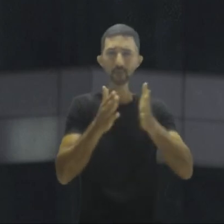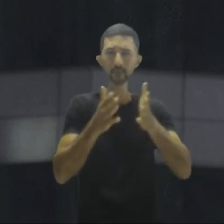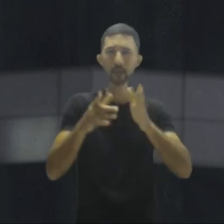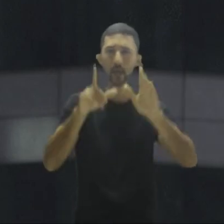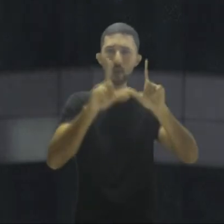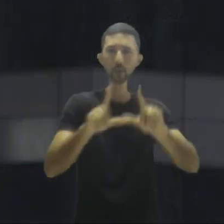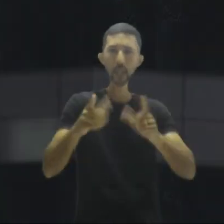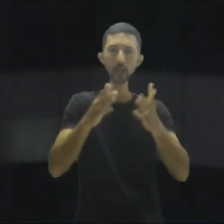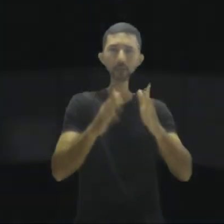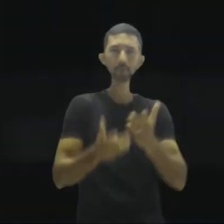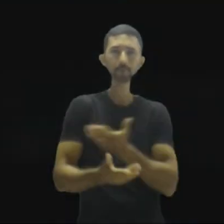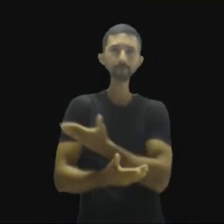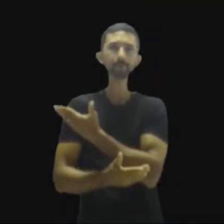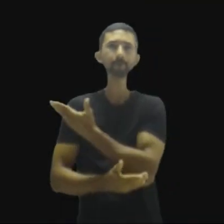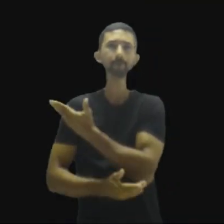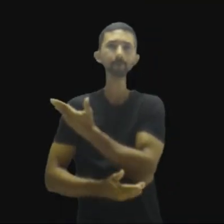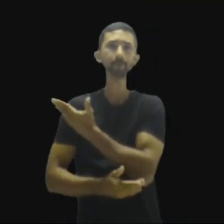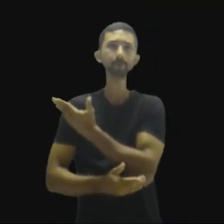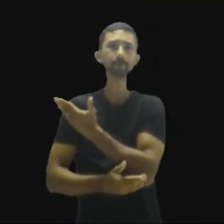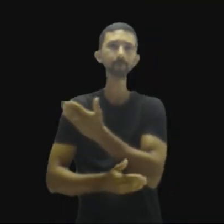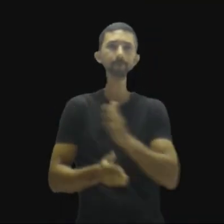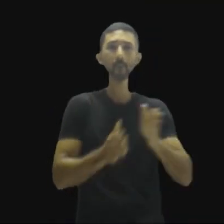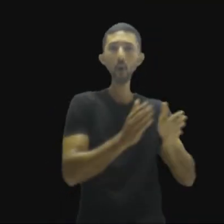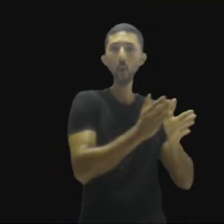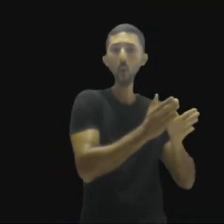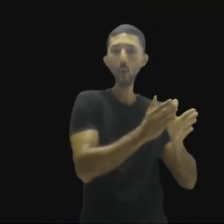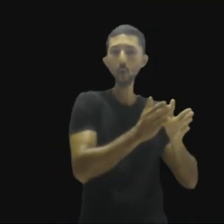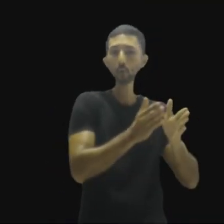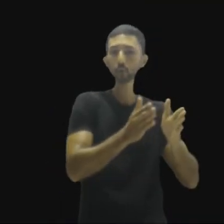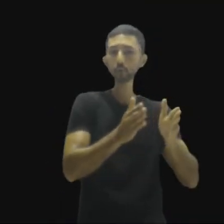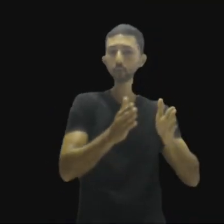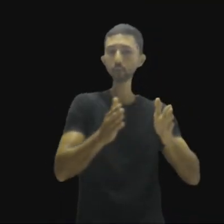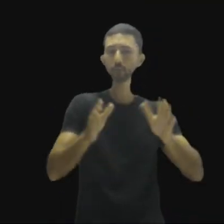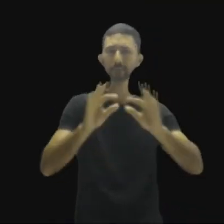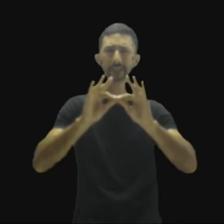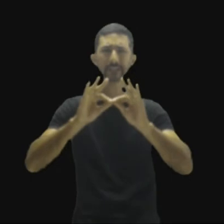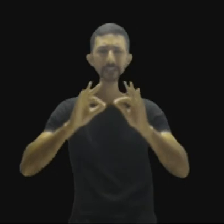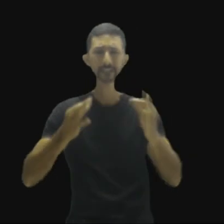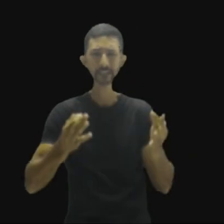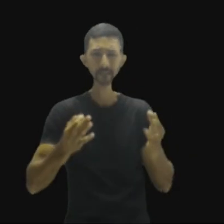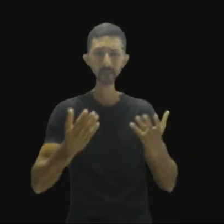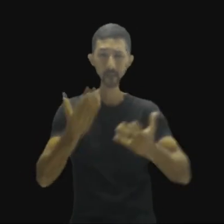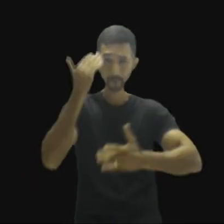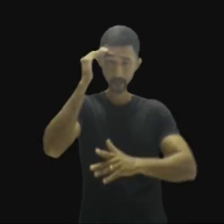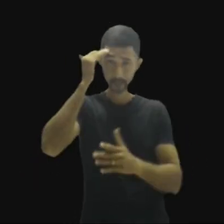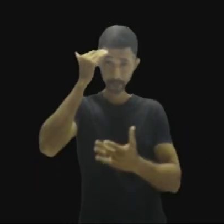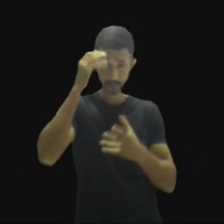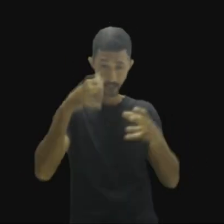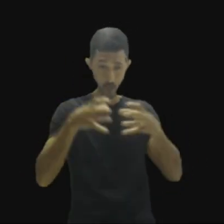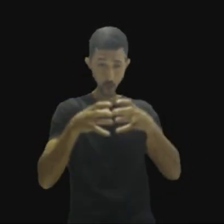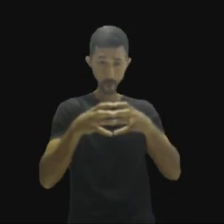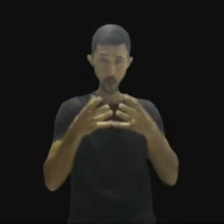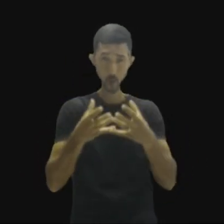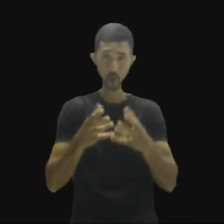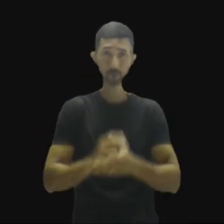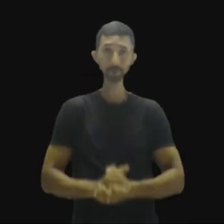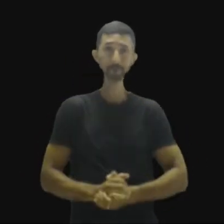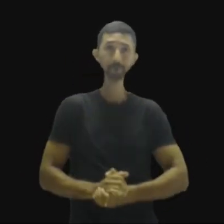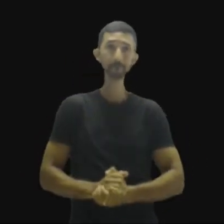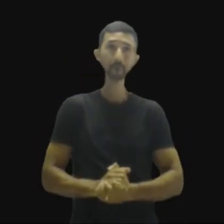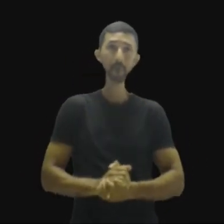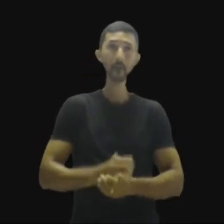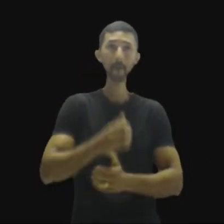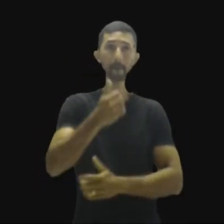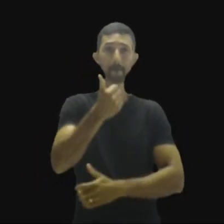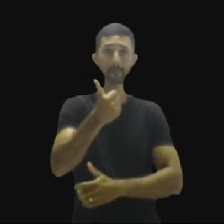um slide, que mostra a linha do tempo mais simples possível da União Europeia. Em